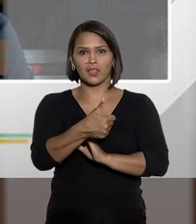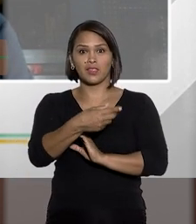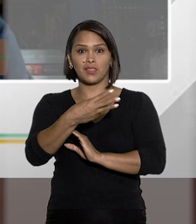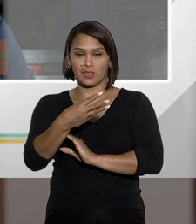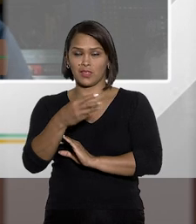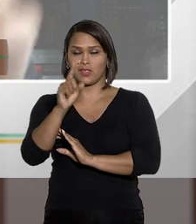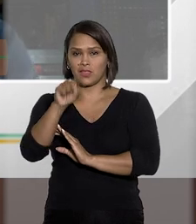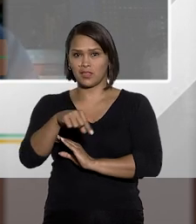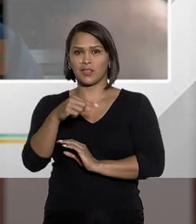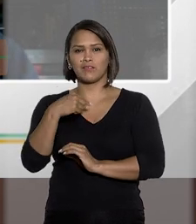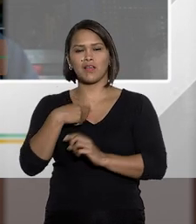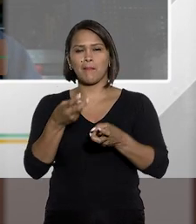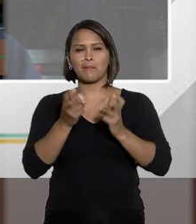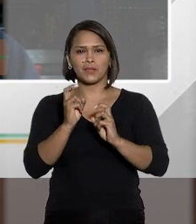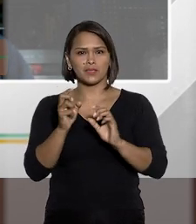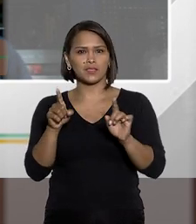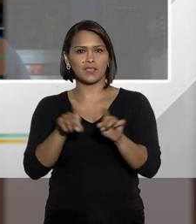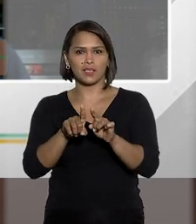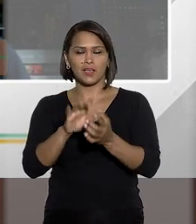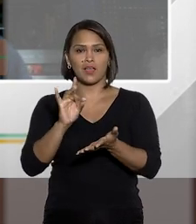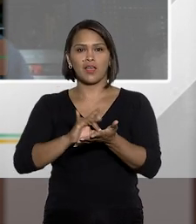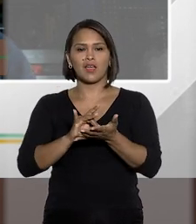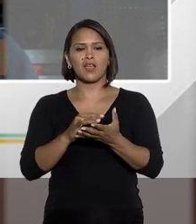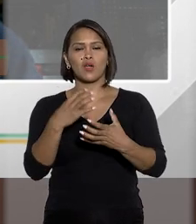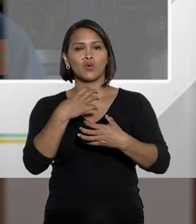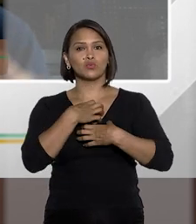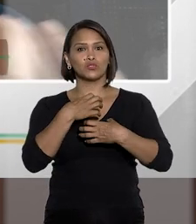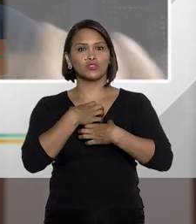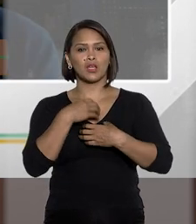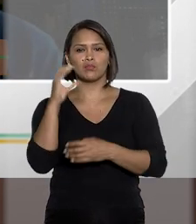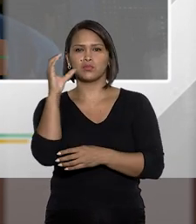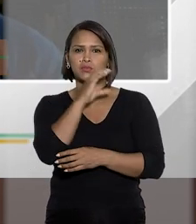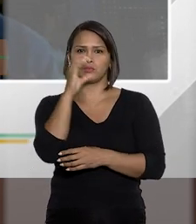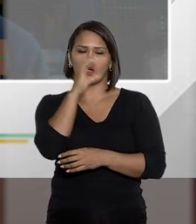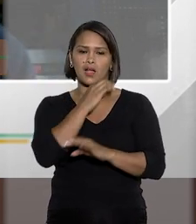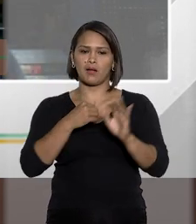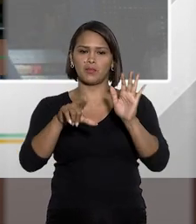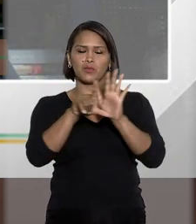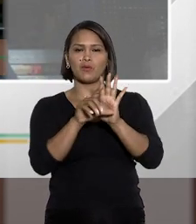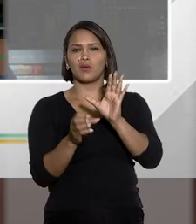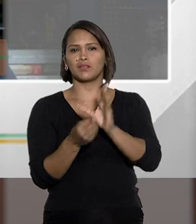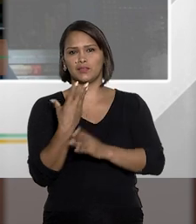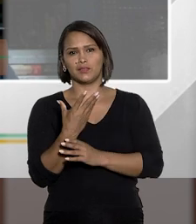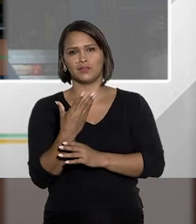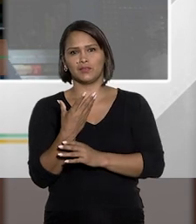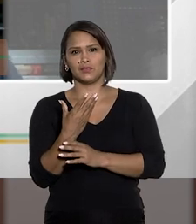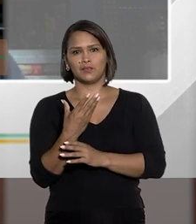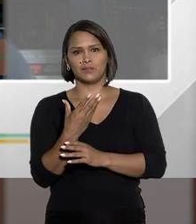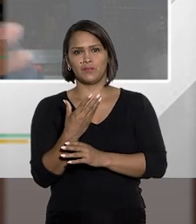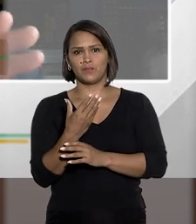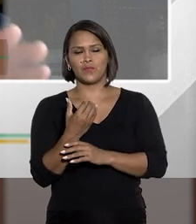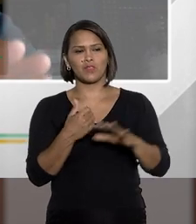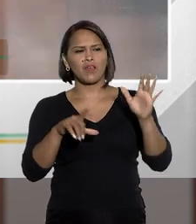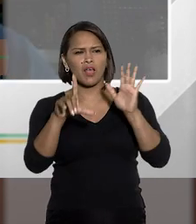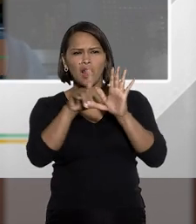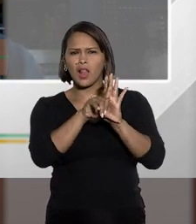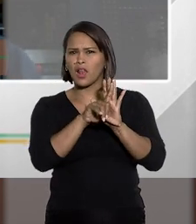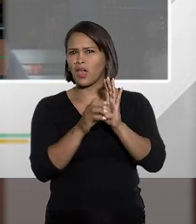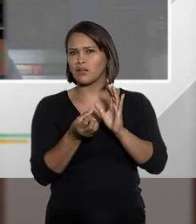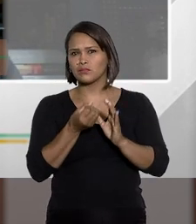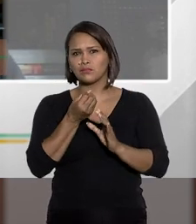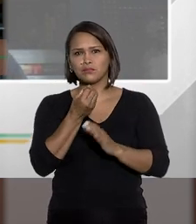.869, você vai perceber, inclusive, a forma afobada como essa lei foi criada. Uma forma